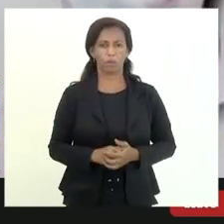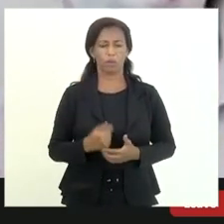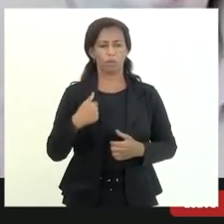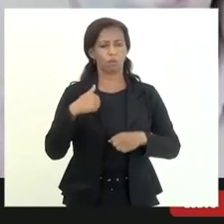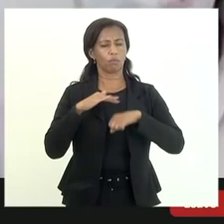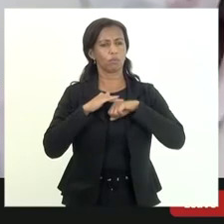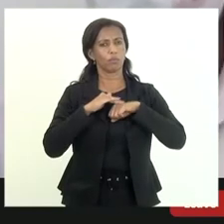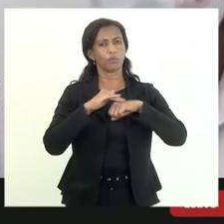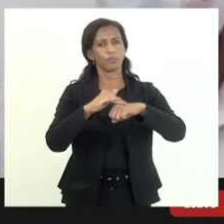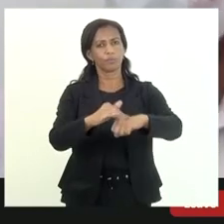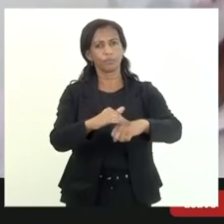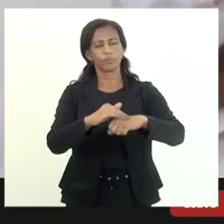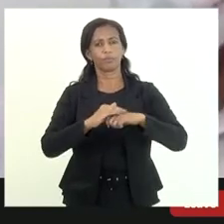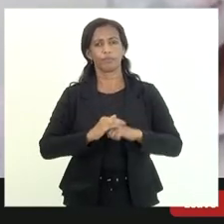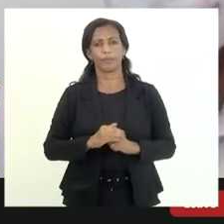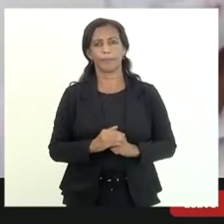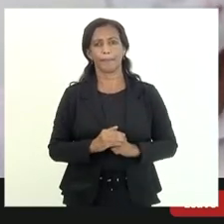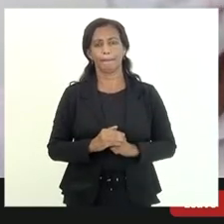conversar com